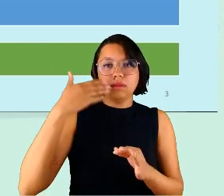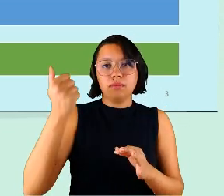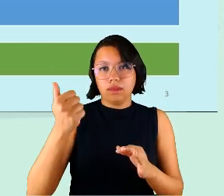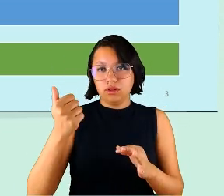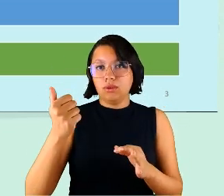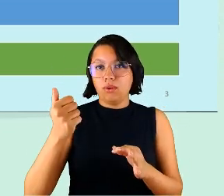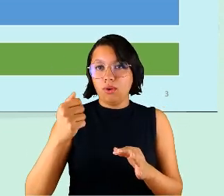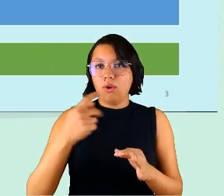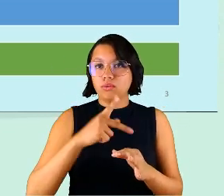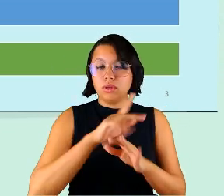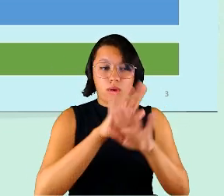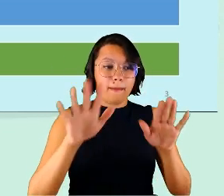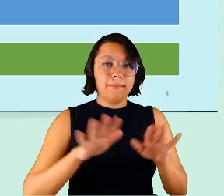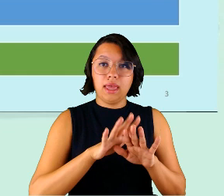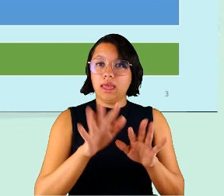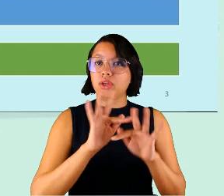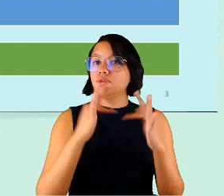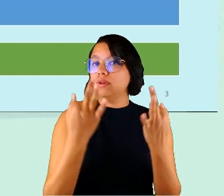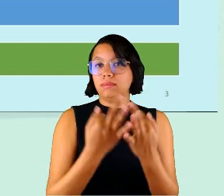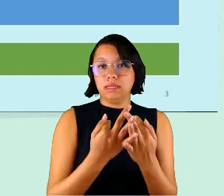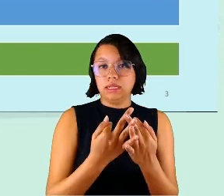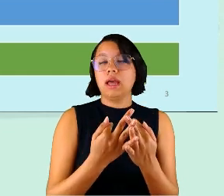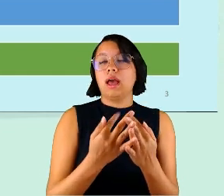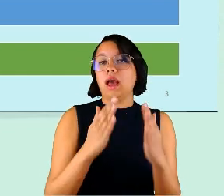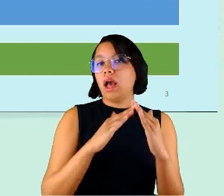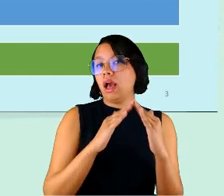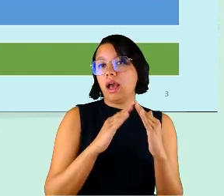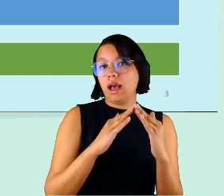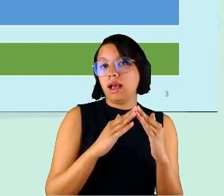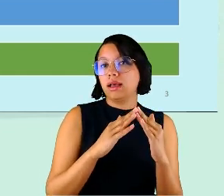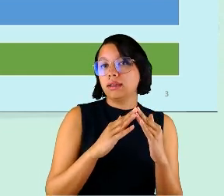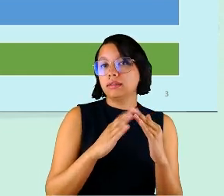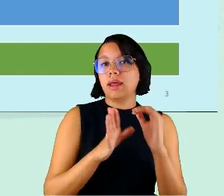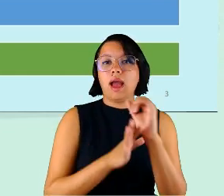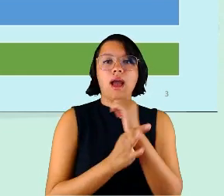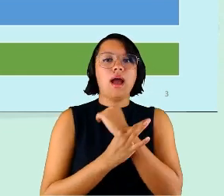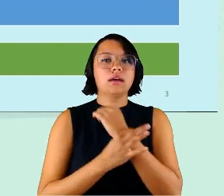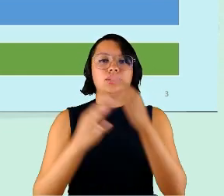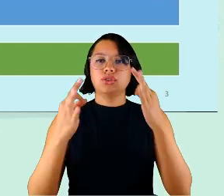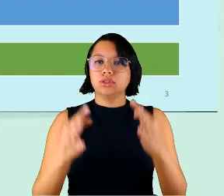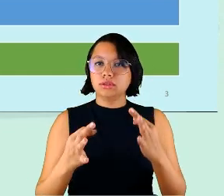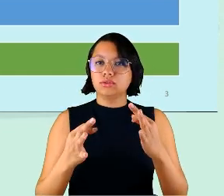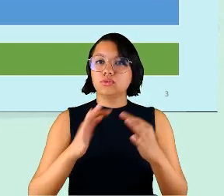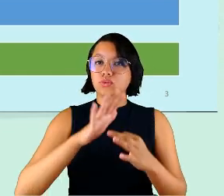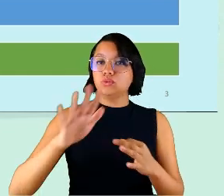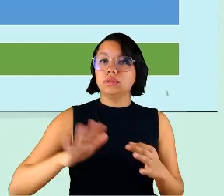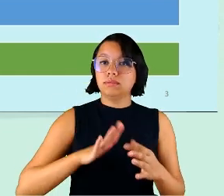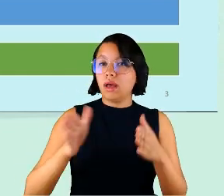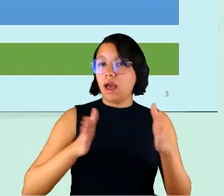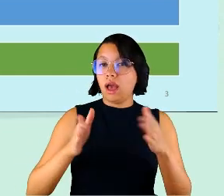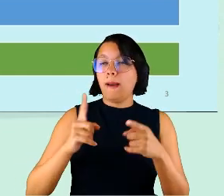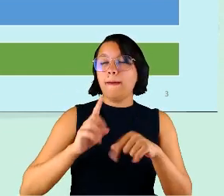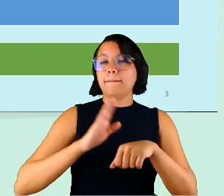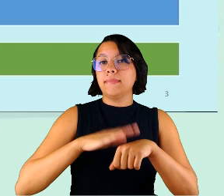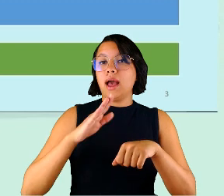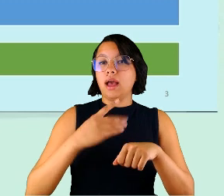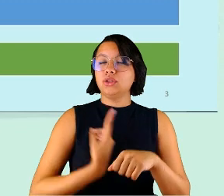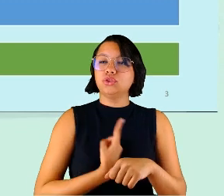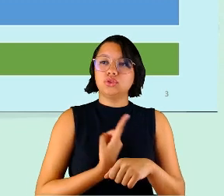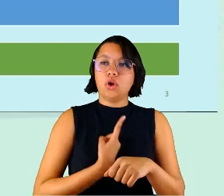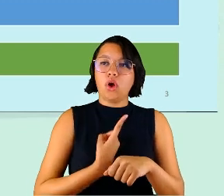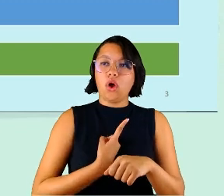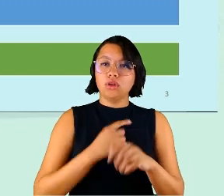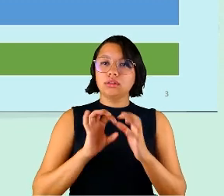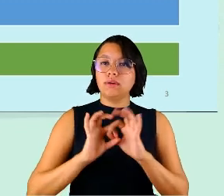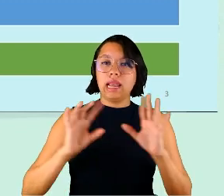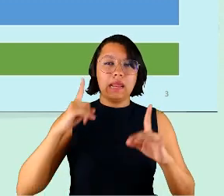organizar o seu ambiente familiar, o seu ambiente doméstico, para garantir um espaço mais isolado, livre de ruídos e